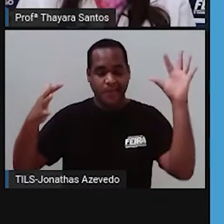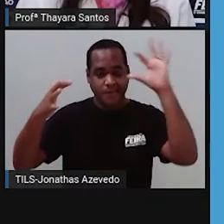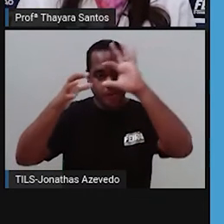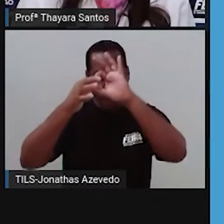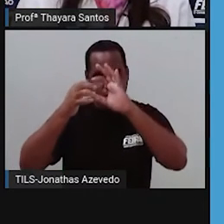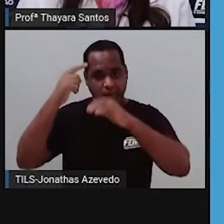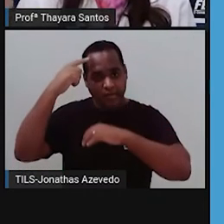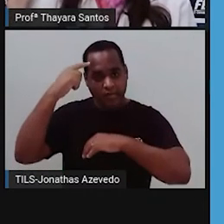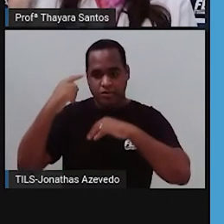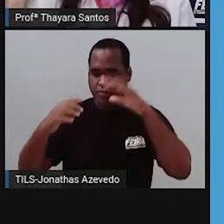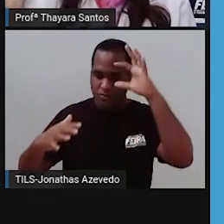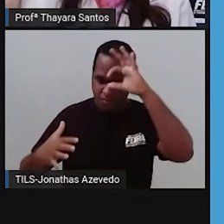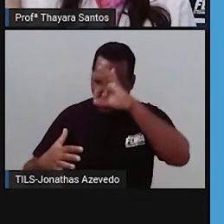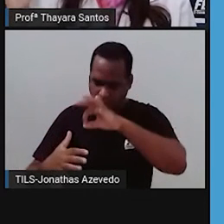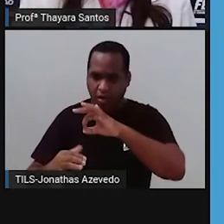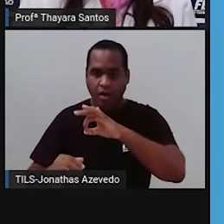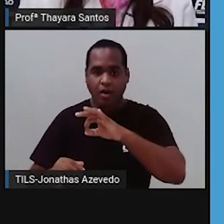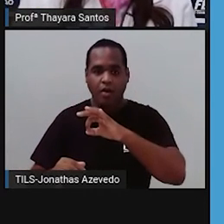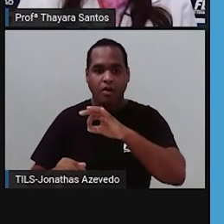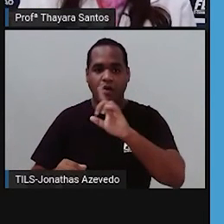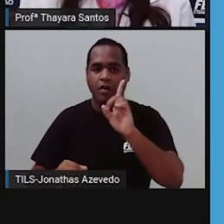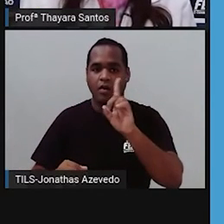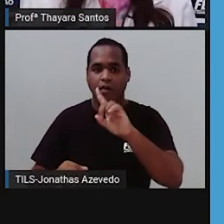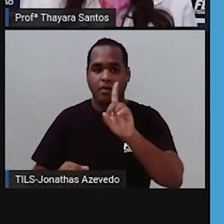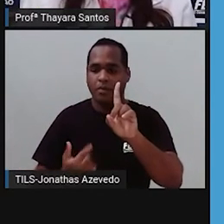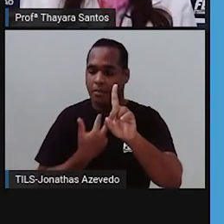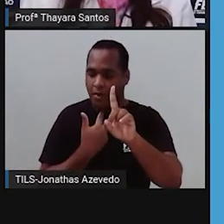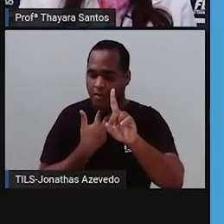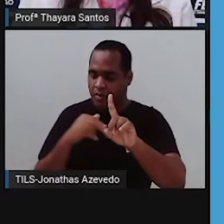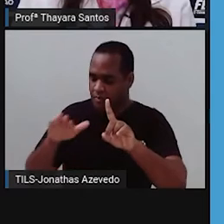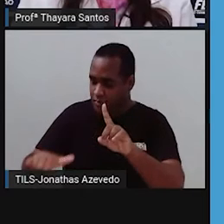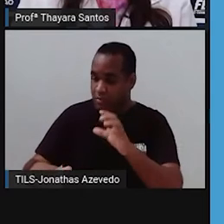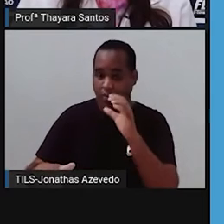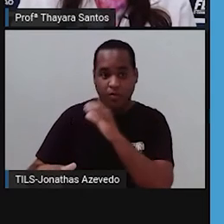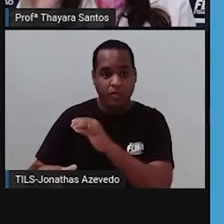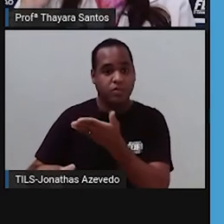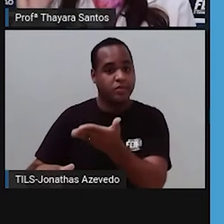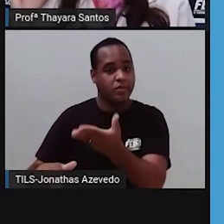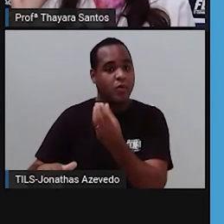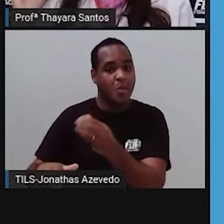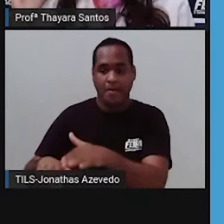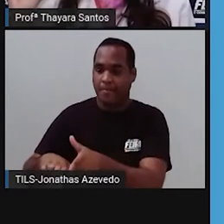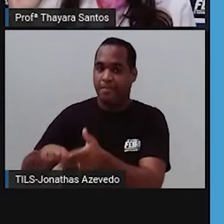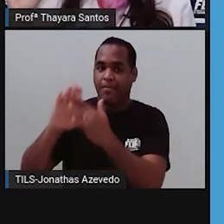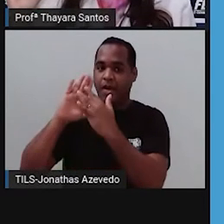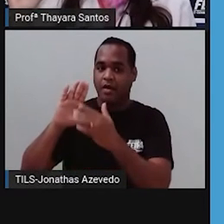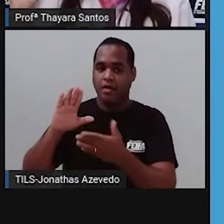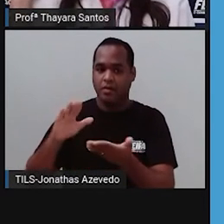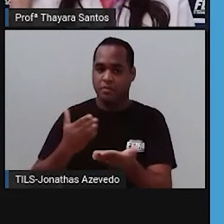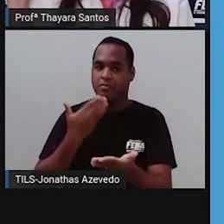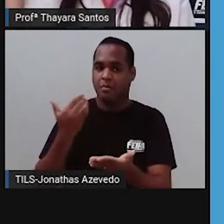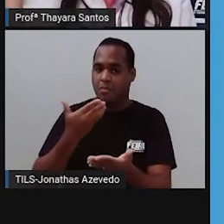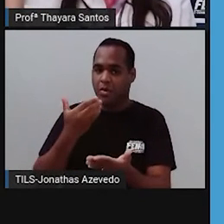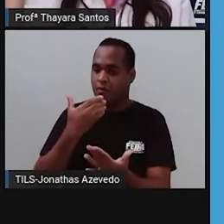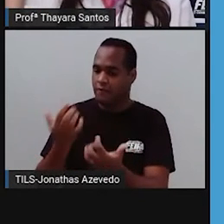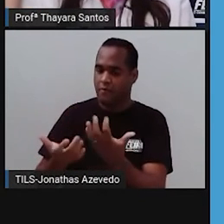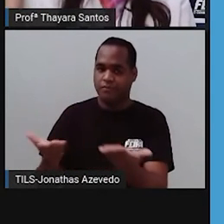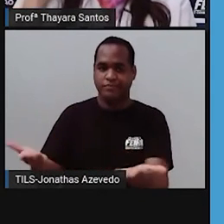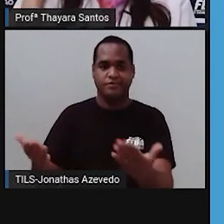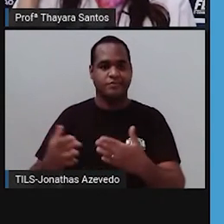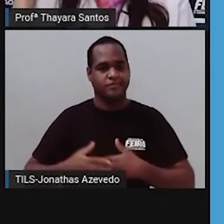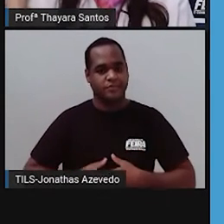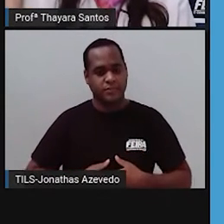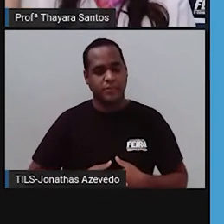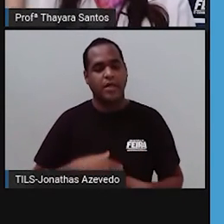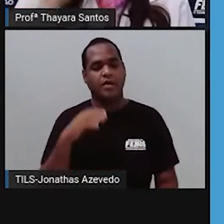tecido nervoso já mandou a informação. Ó, você encostou aí, essa superfície está quente, tira a mão, porque senão você vai se queimar. Isso aí é